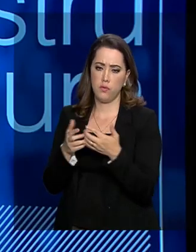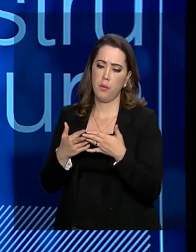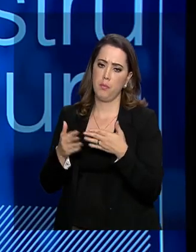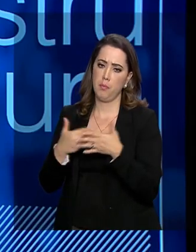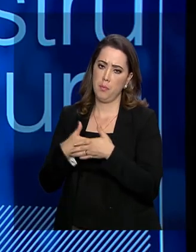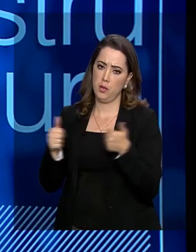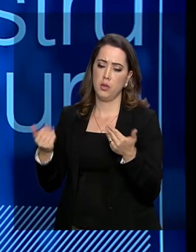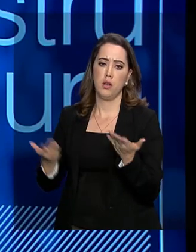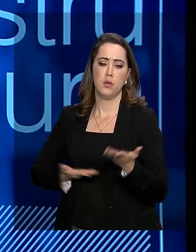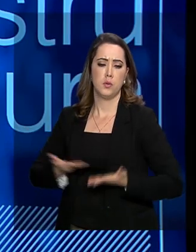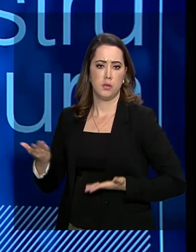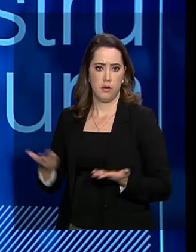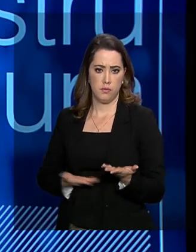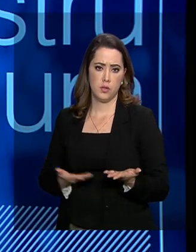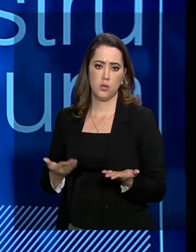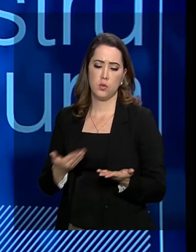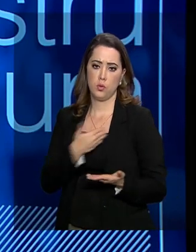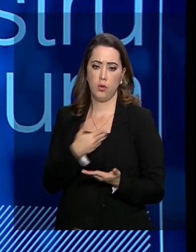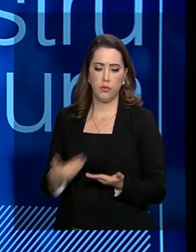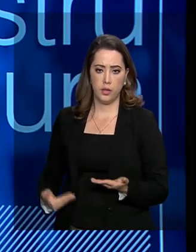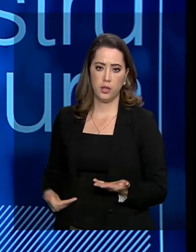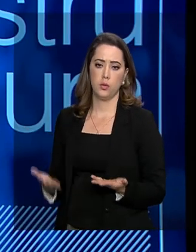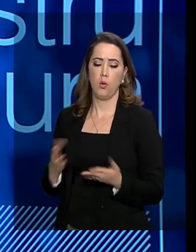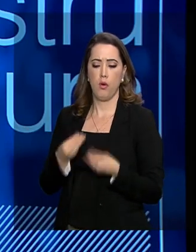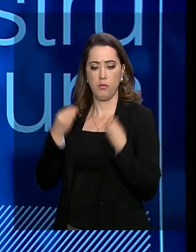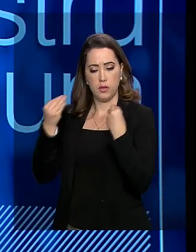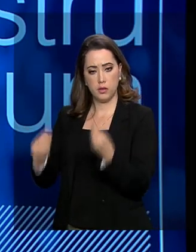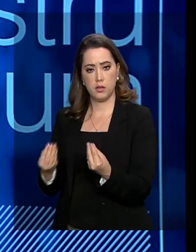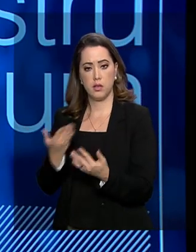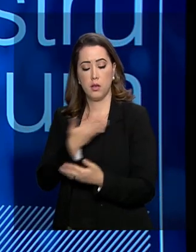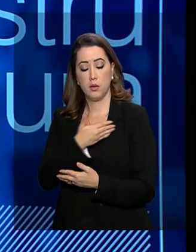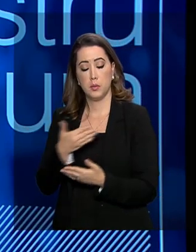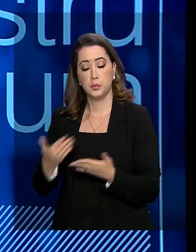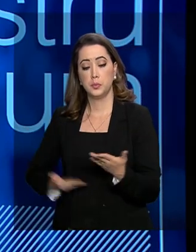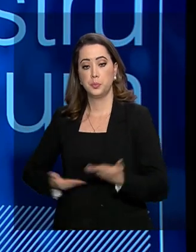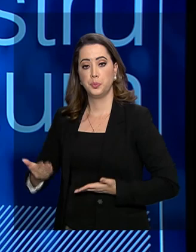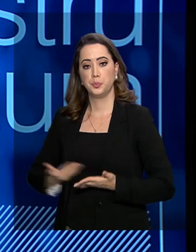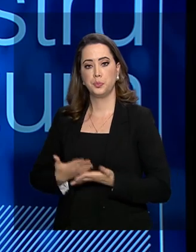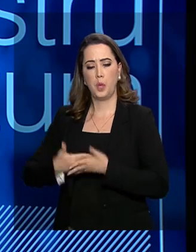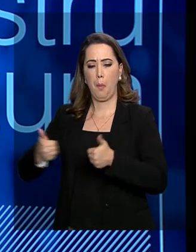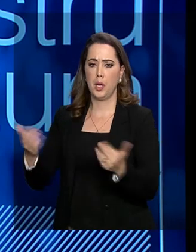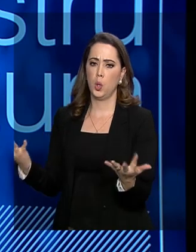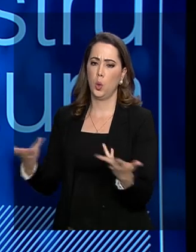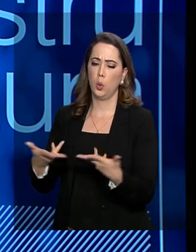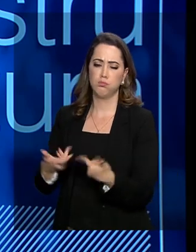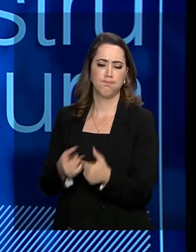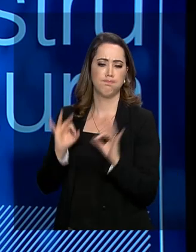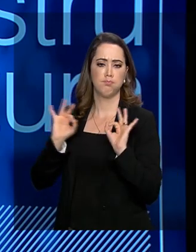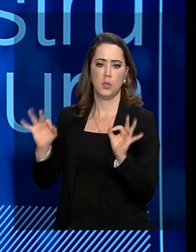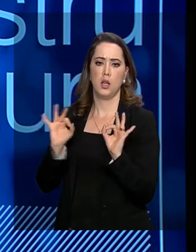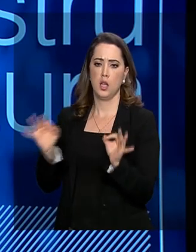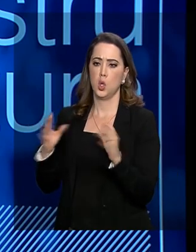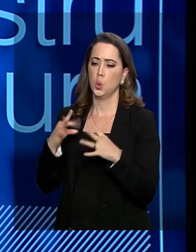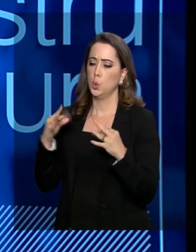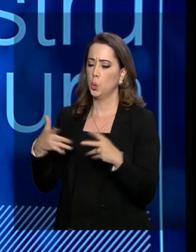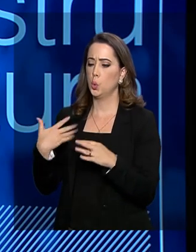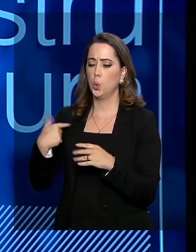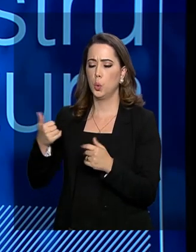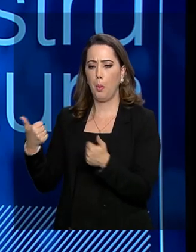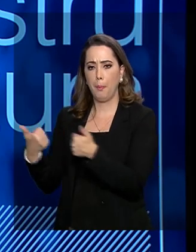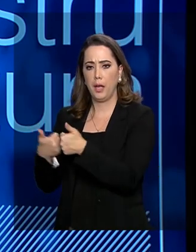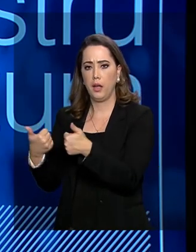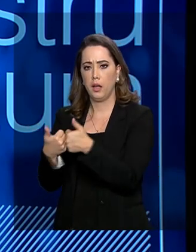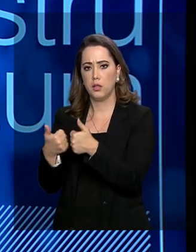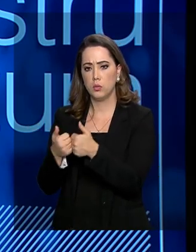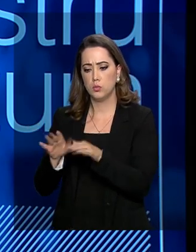serviço público. Então, enquanto a rodovia é concedida, nós vamos garantir aí a prestação de serviço público com a qualidade, com a sinalização necessária, a roçagem feita nas marchas